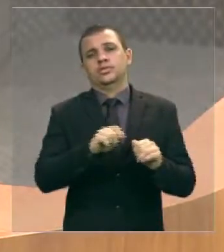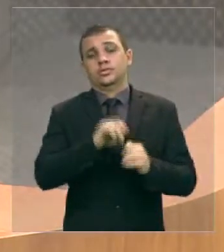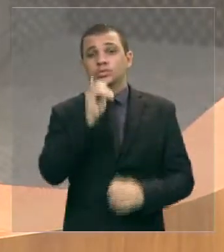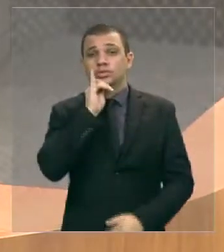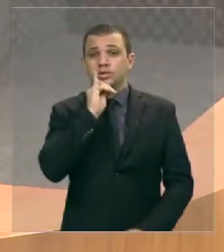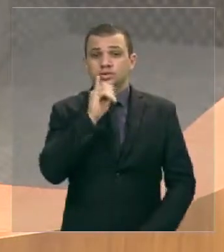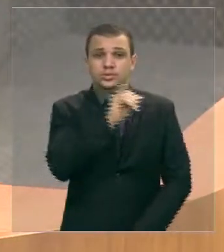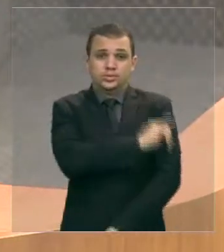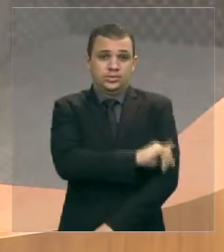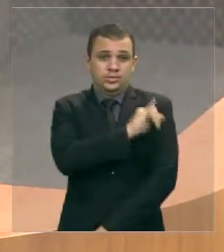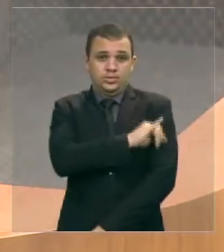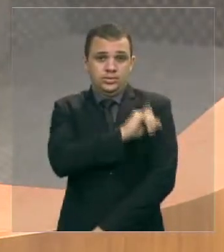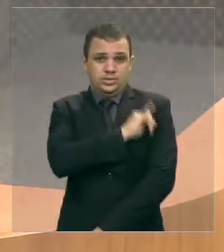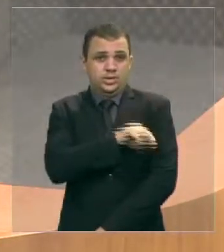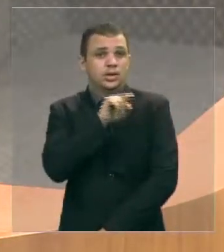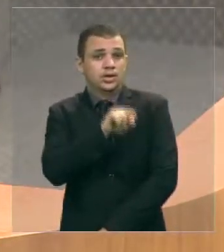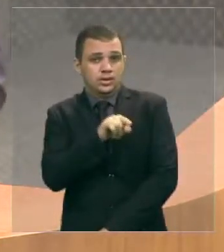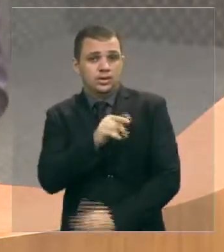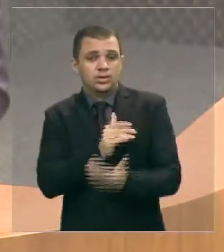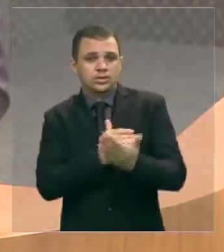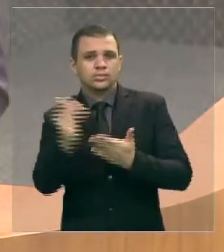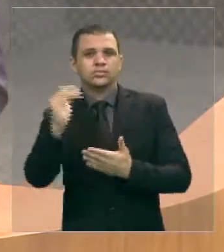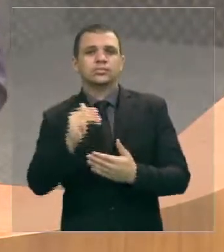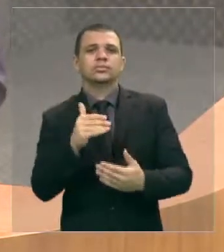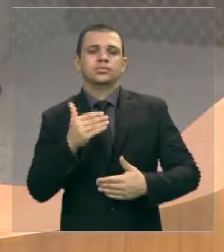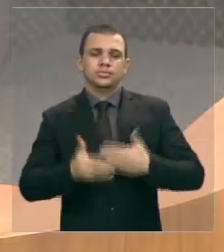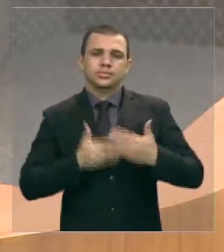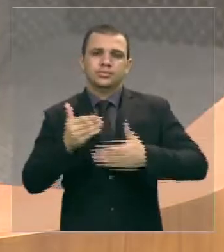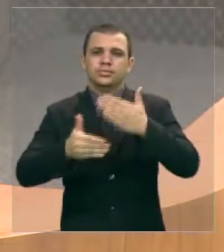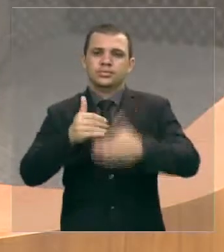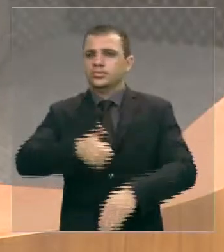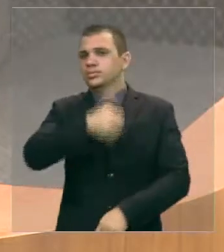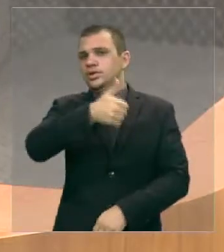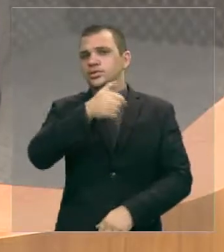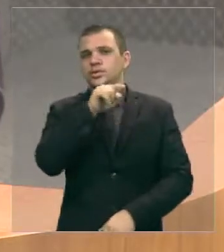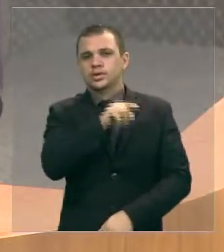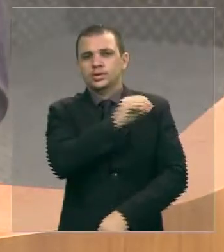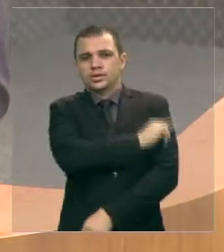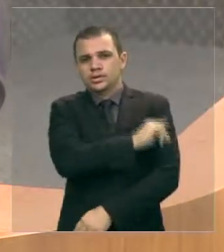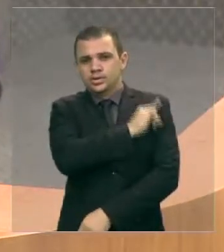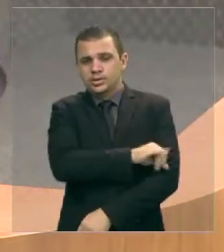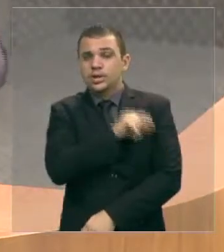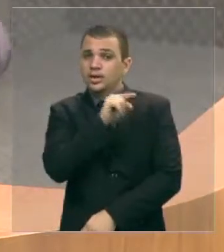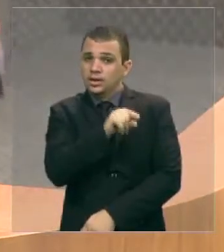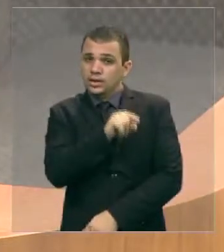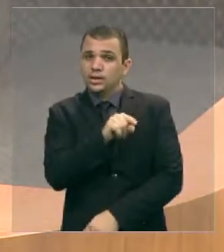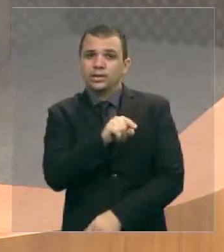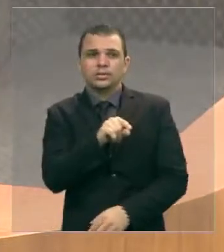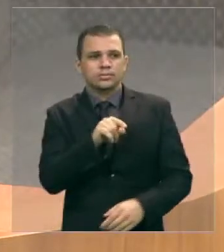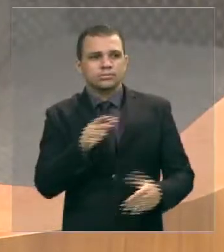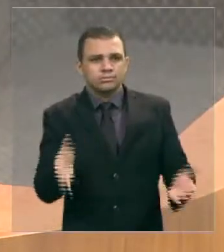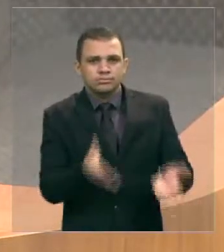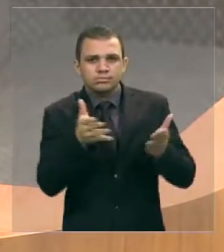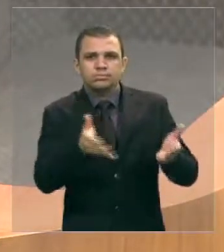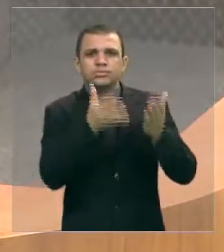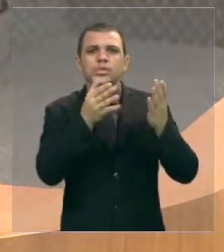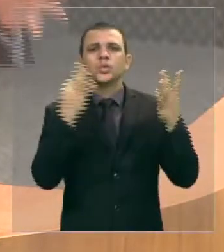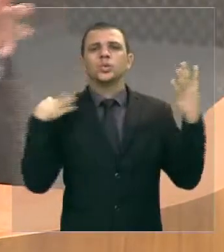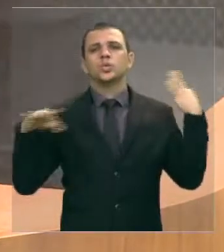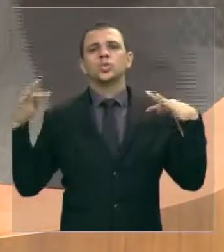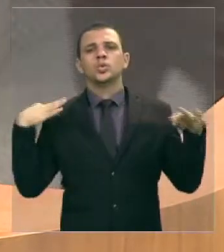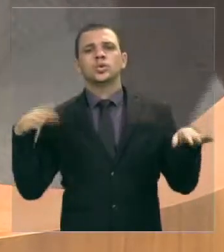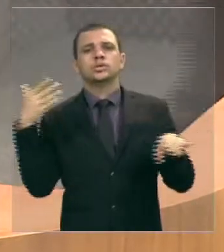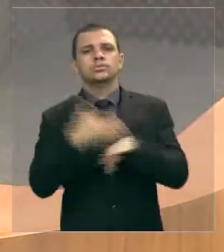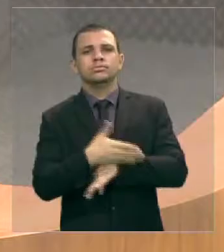ele está na dianteira desse processo e enriqueceu fortemente o turismo no Rio de Janeiro a